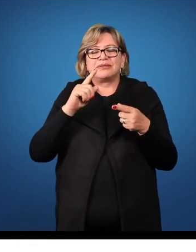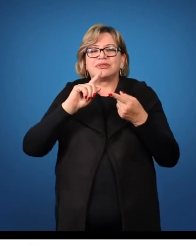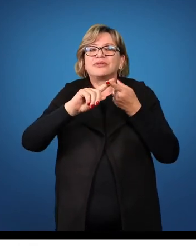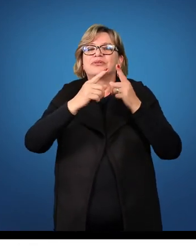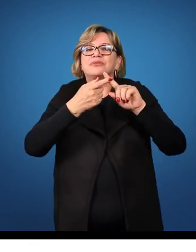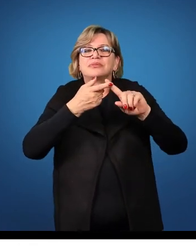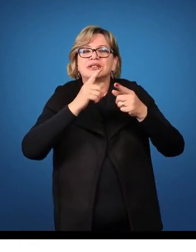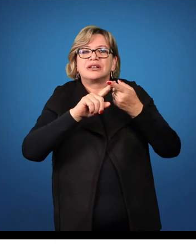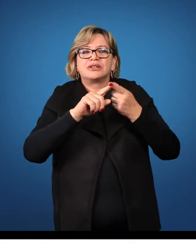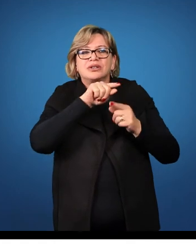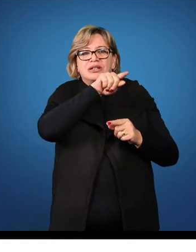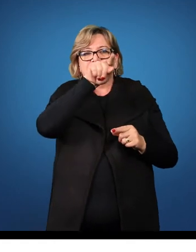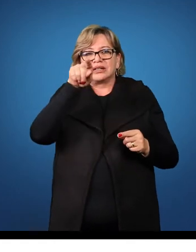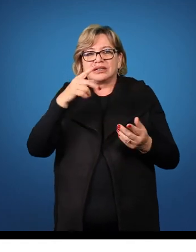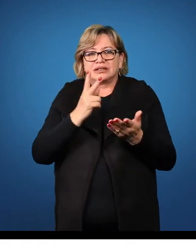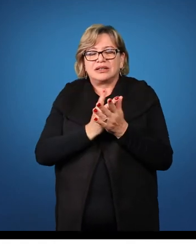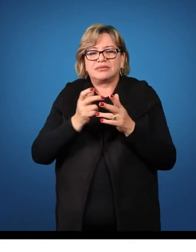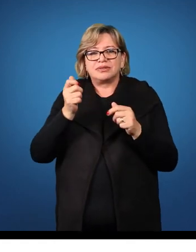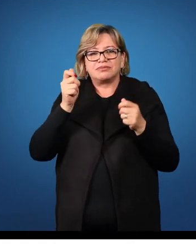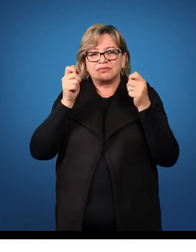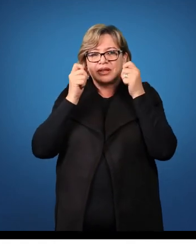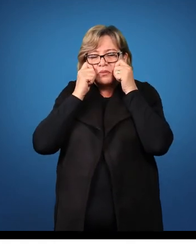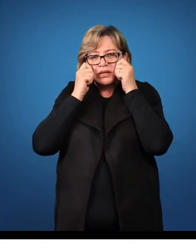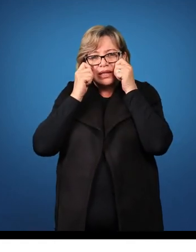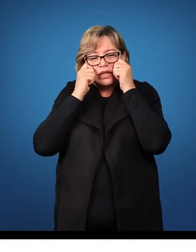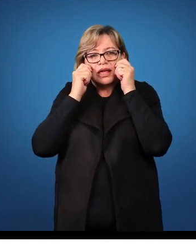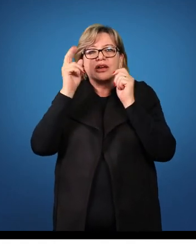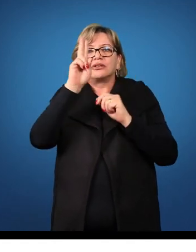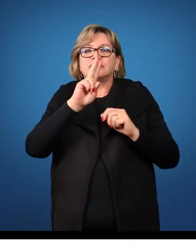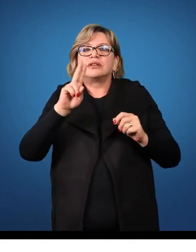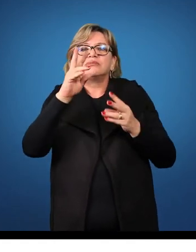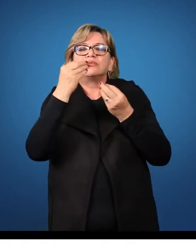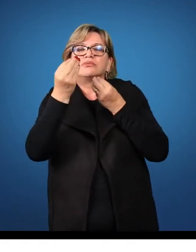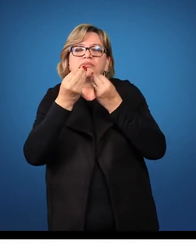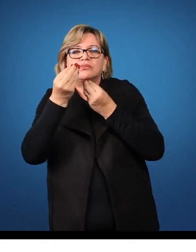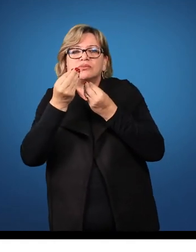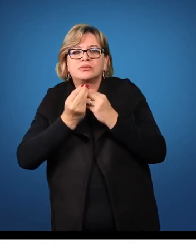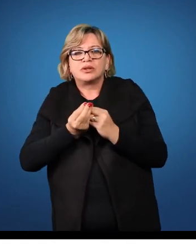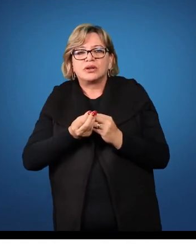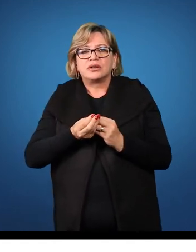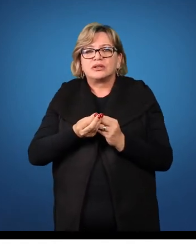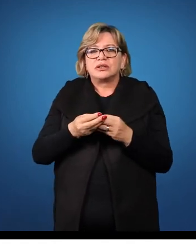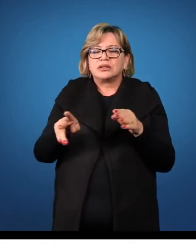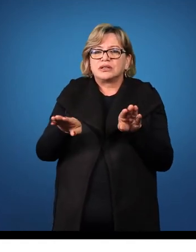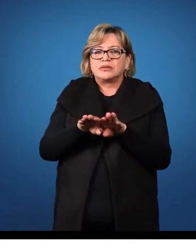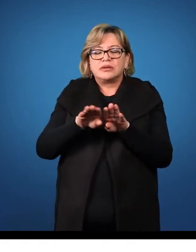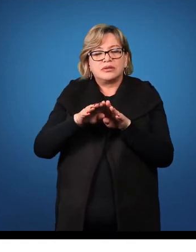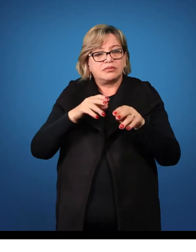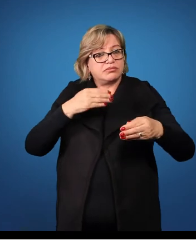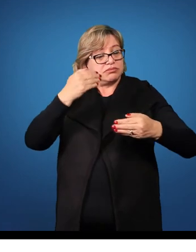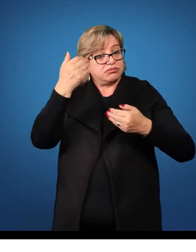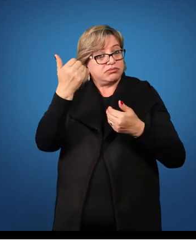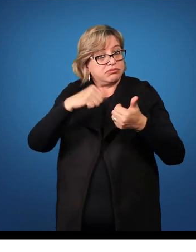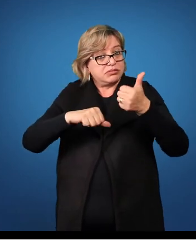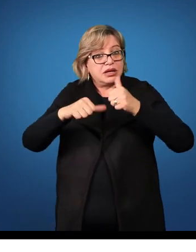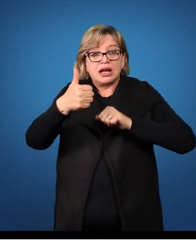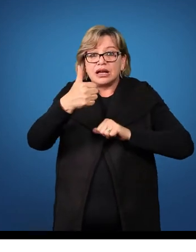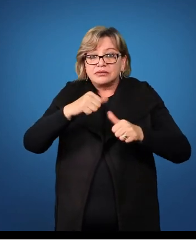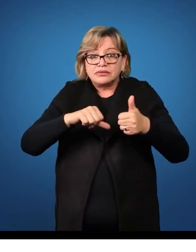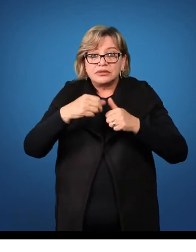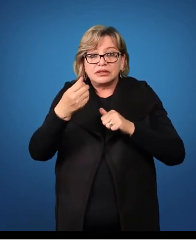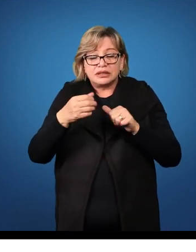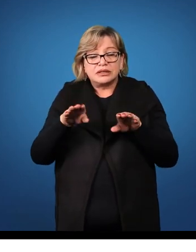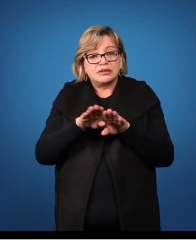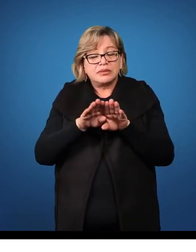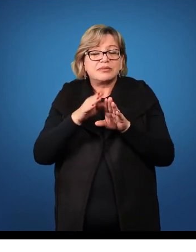seguinte, no presencial nós usamos assim, aqui com os nossos alunos, para questão até de avaliação e para facilitar a vida também dos nossos